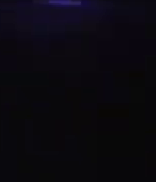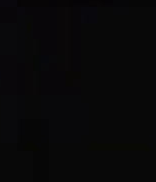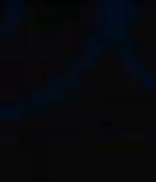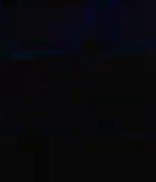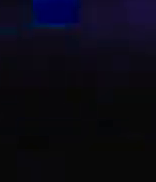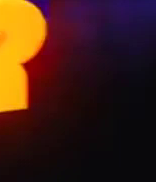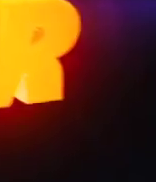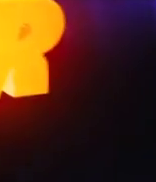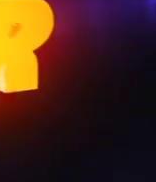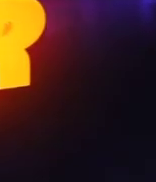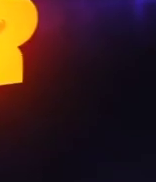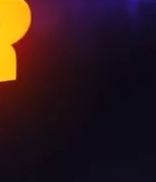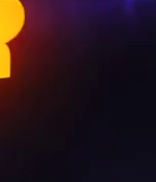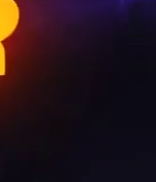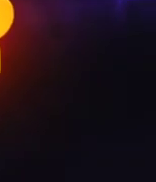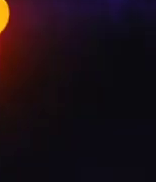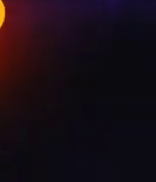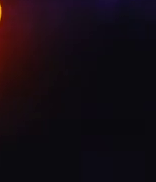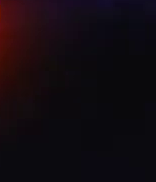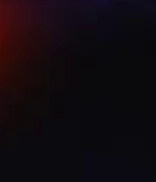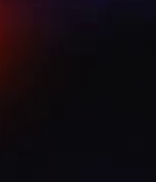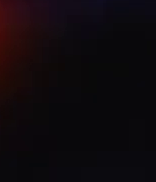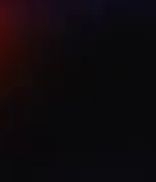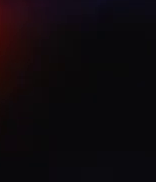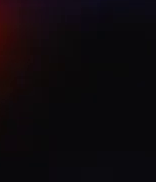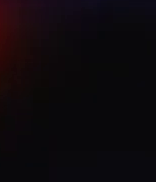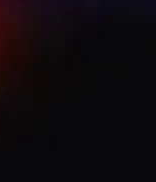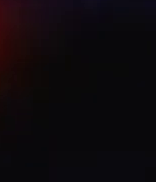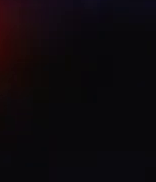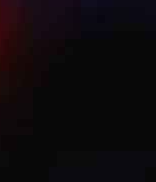Vê, ouvir, sentir.